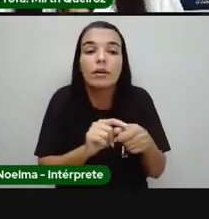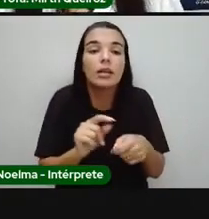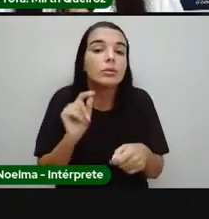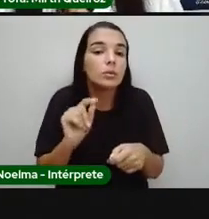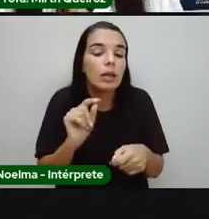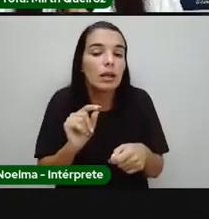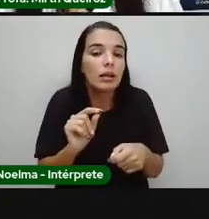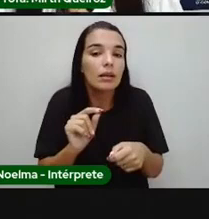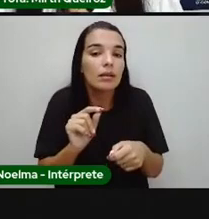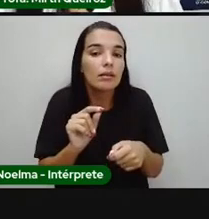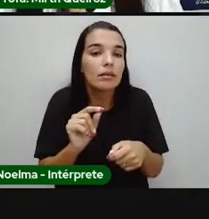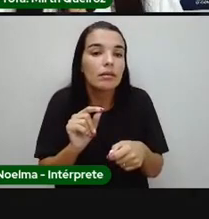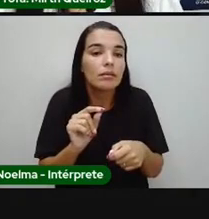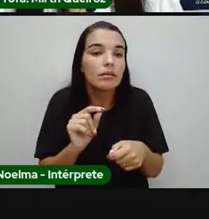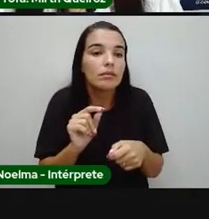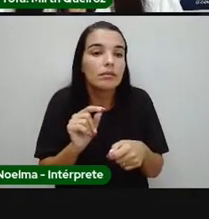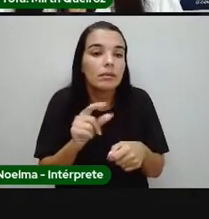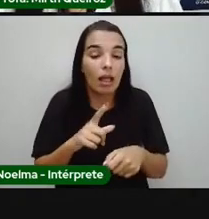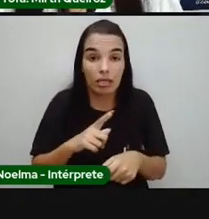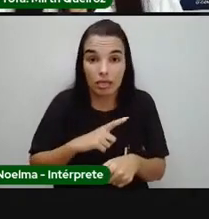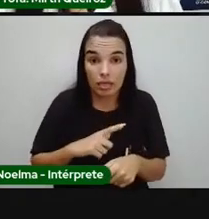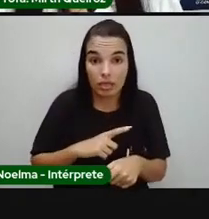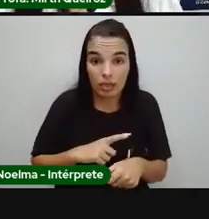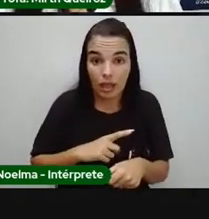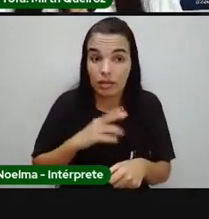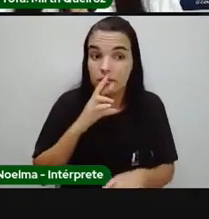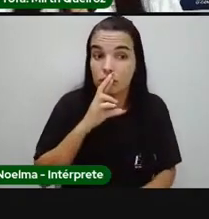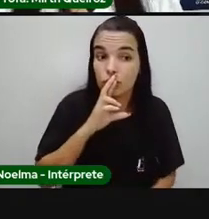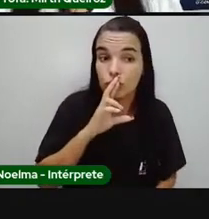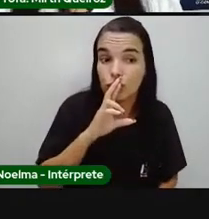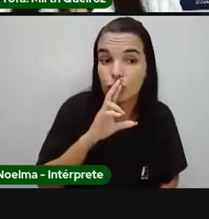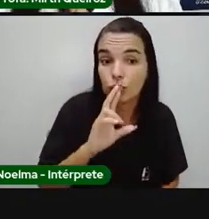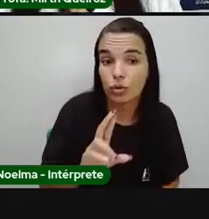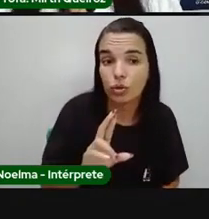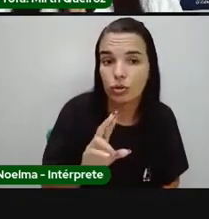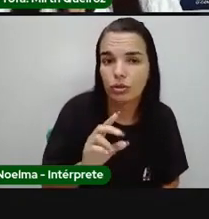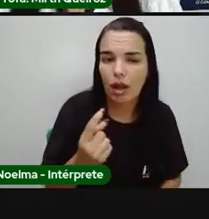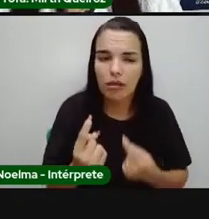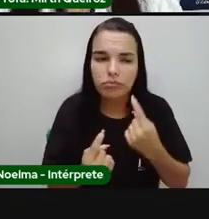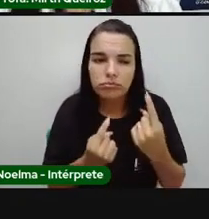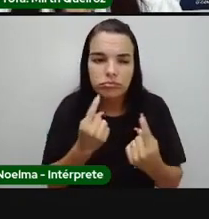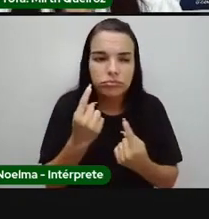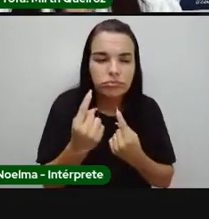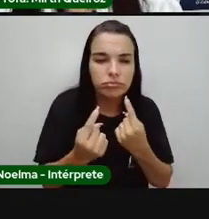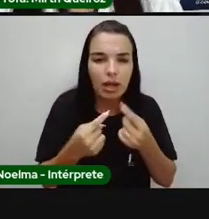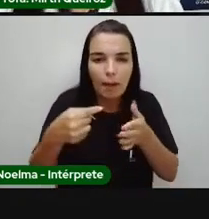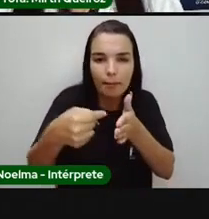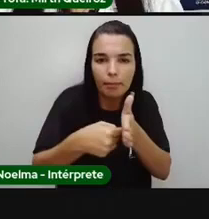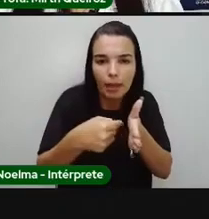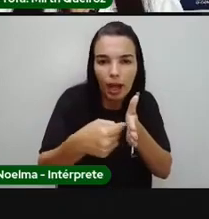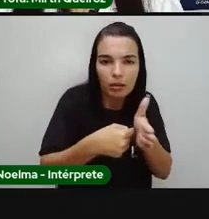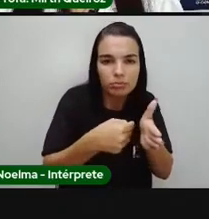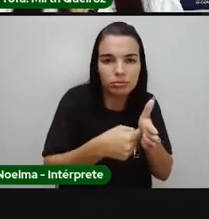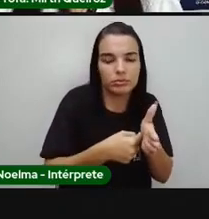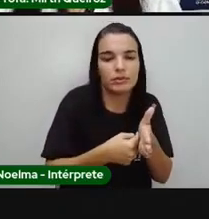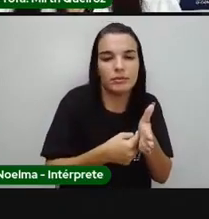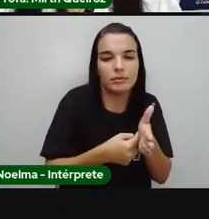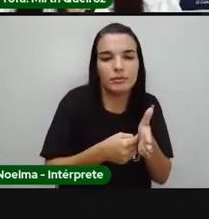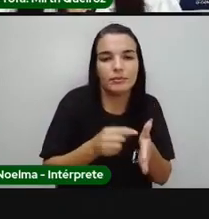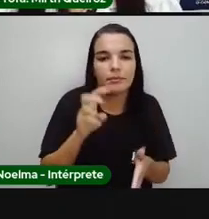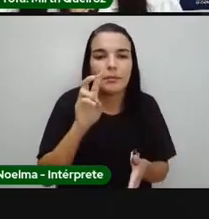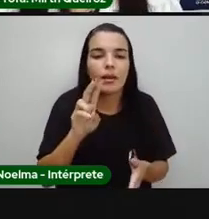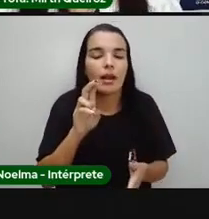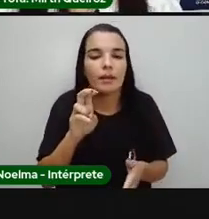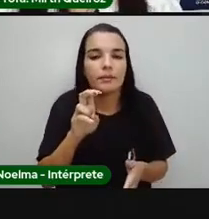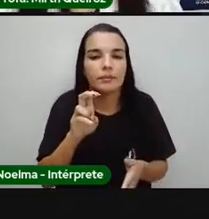Primeiro, vocês têm que ter a resposta dessas cinco perguntas. Com que